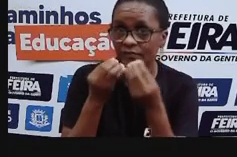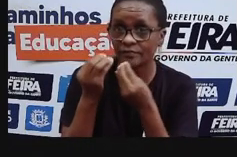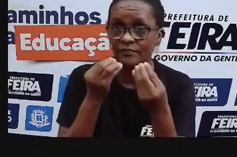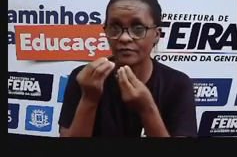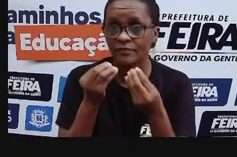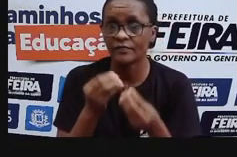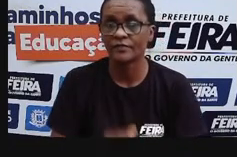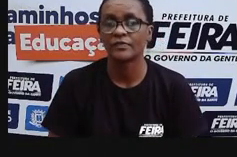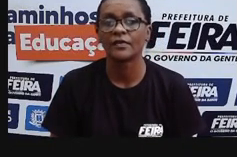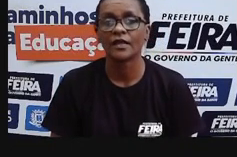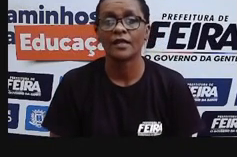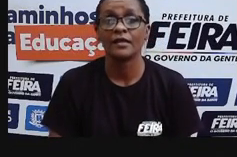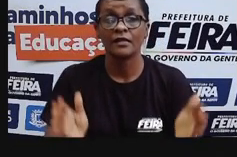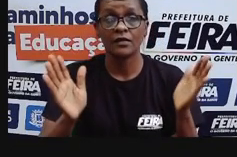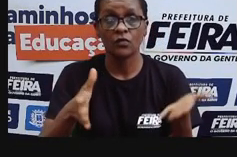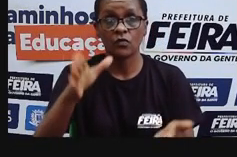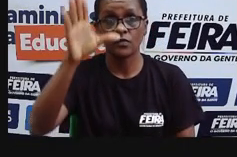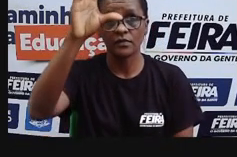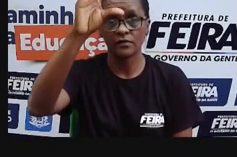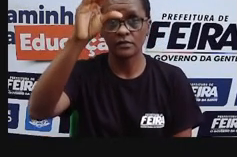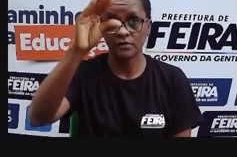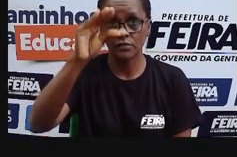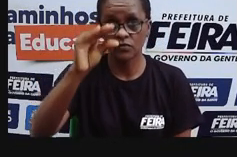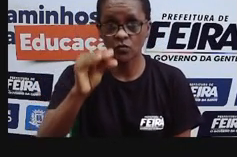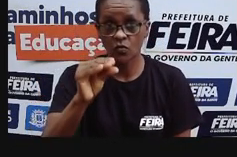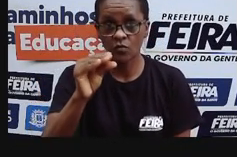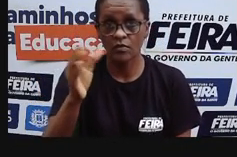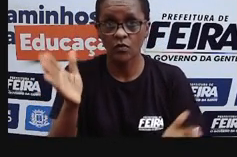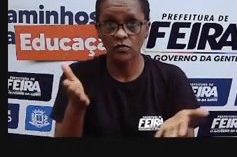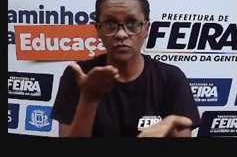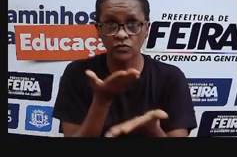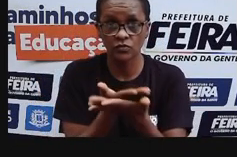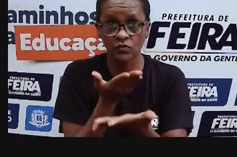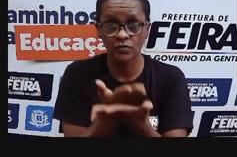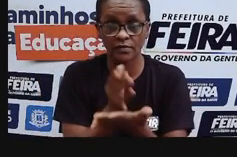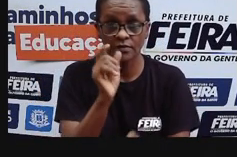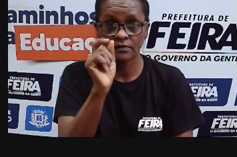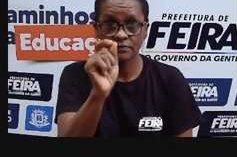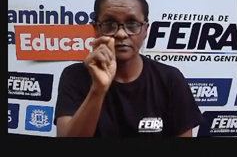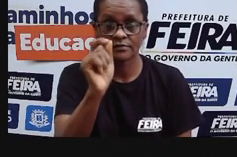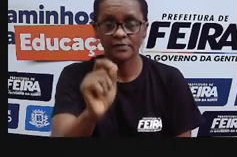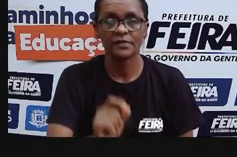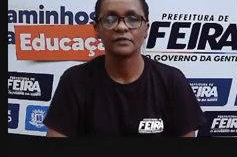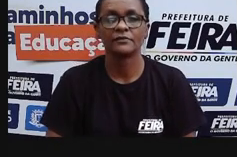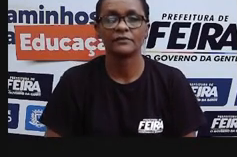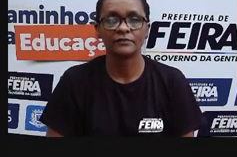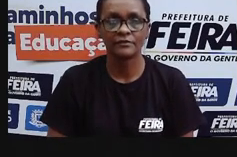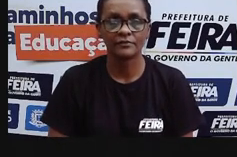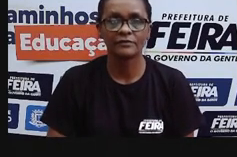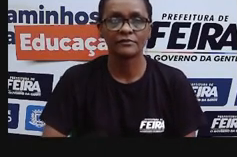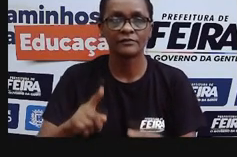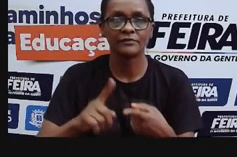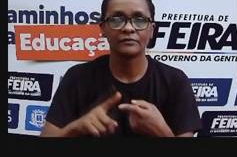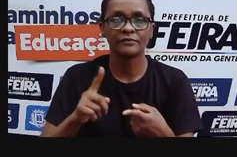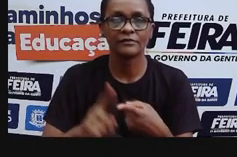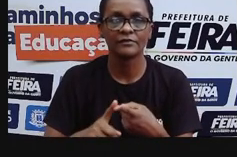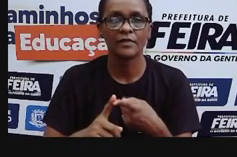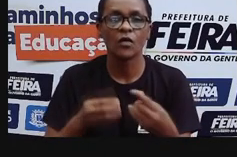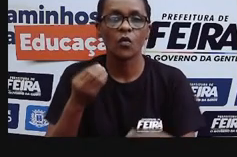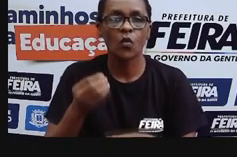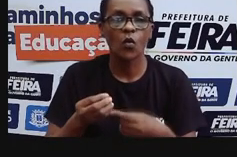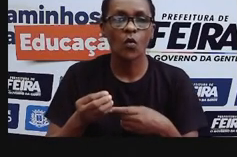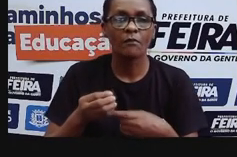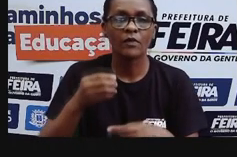Então, para resumir a nossa aula de hoje, nós vimos os instrumentos de observação de micro-organismos. A gente tem as ufas e o